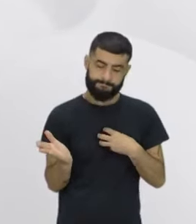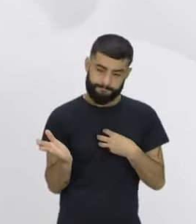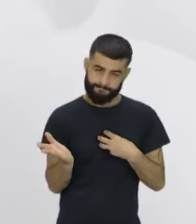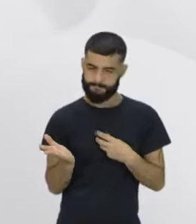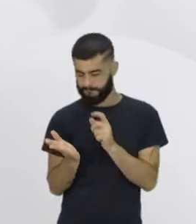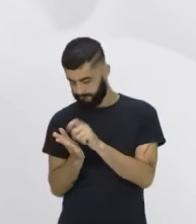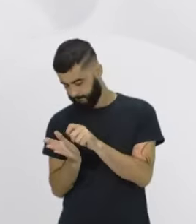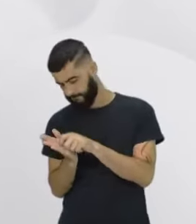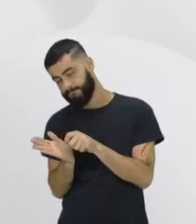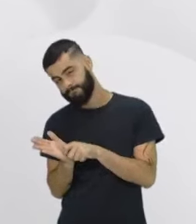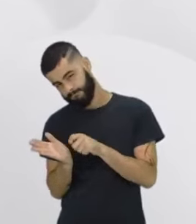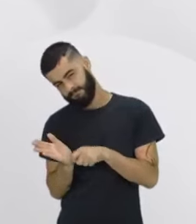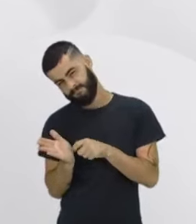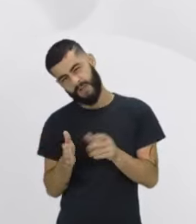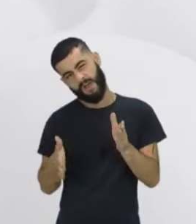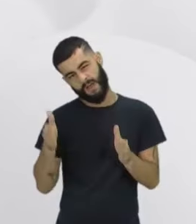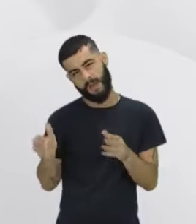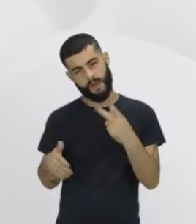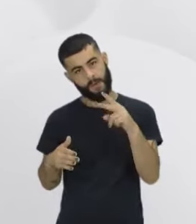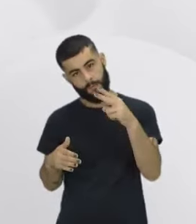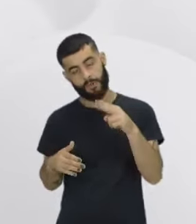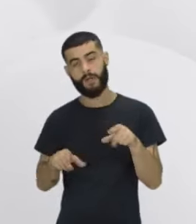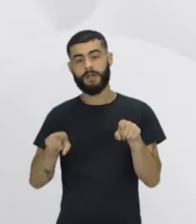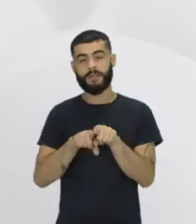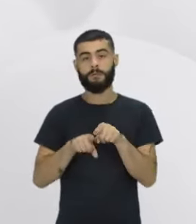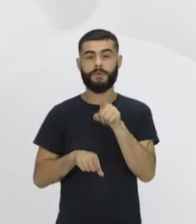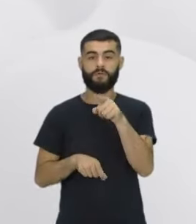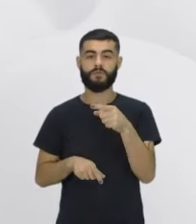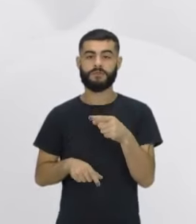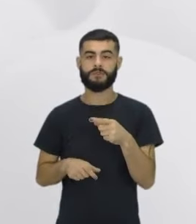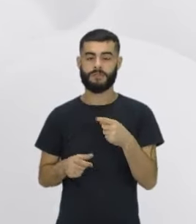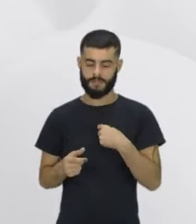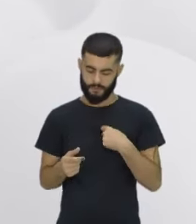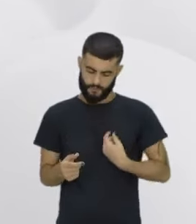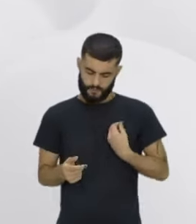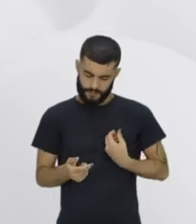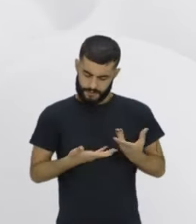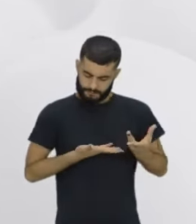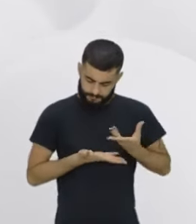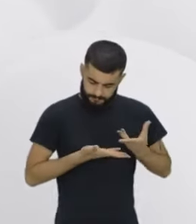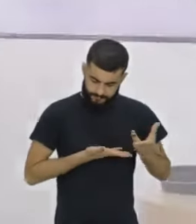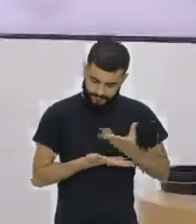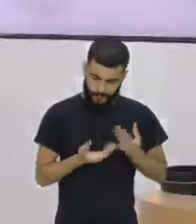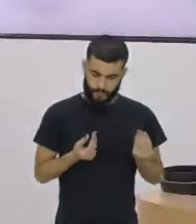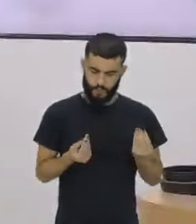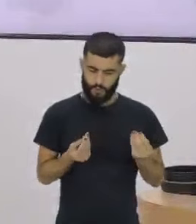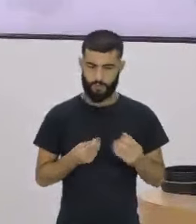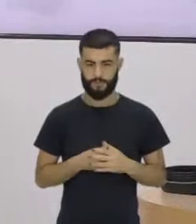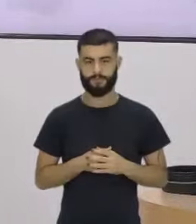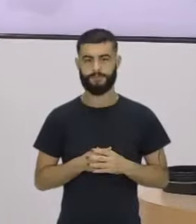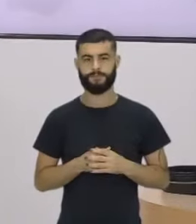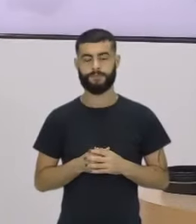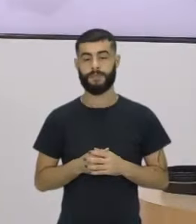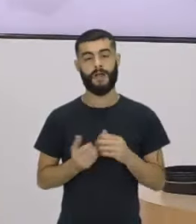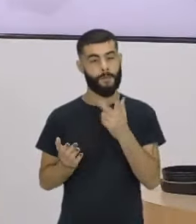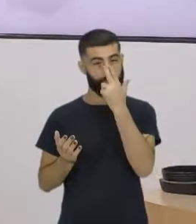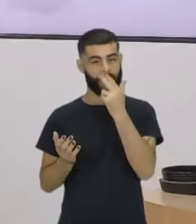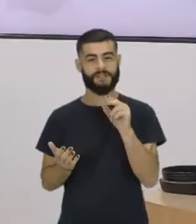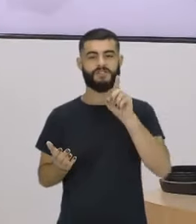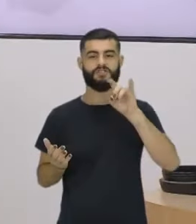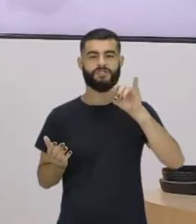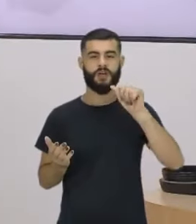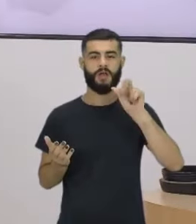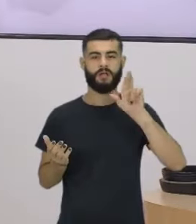né? E também as formas como você está se relacionando com o seu projeto de vida. Então, gente, não é um diário, tá? Não é aquele diário,